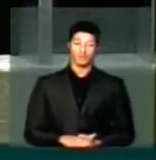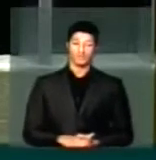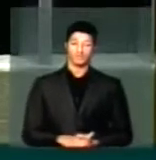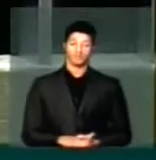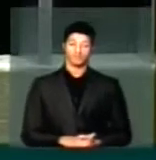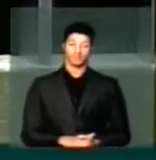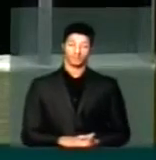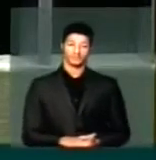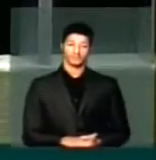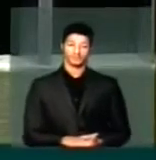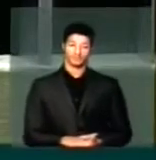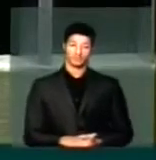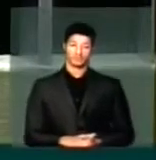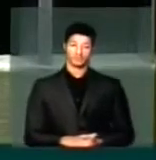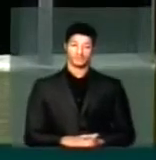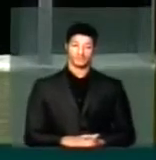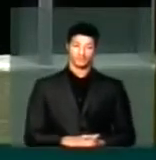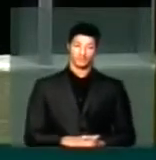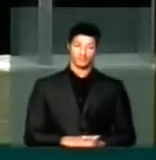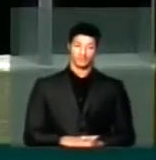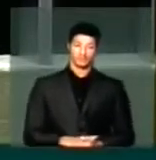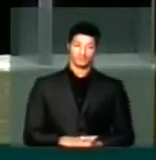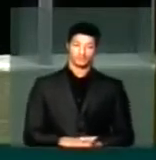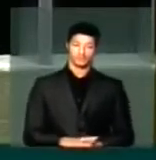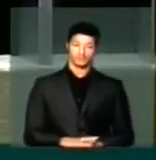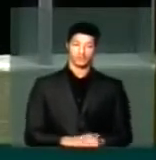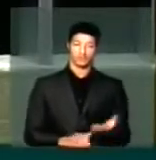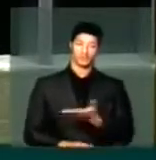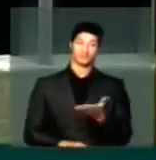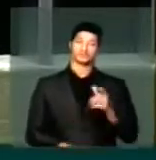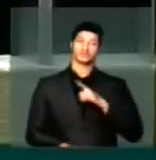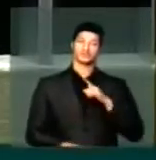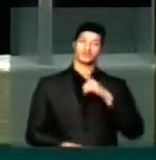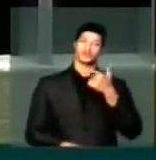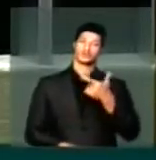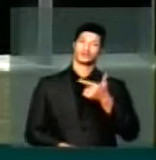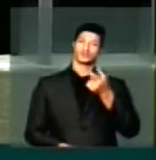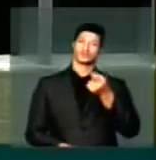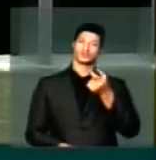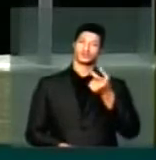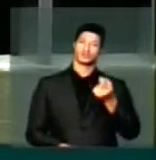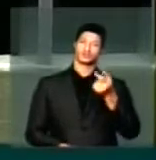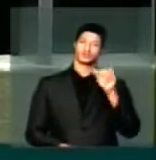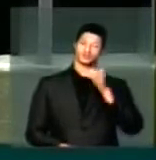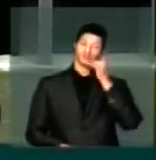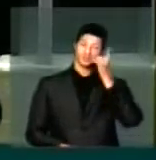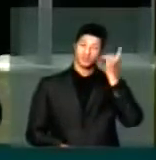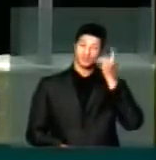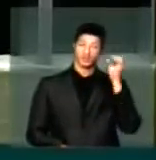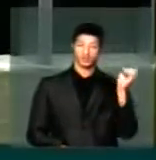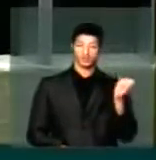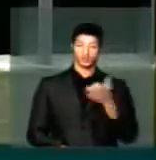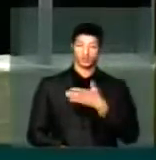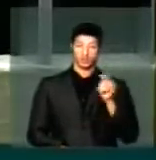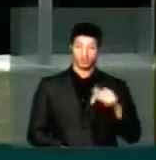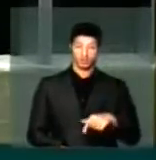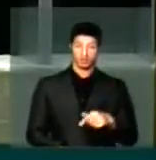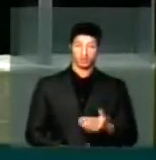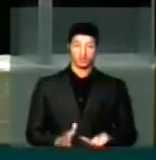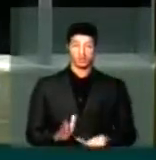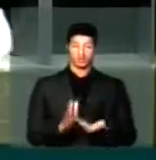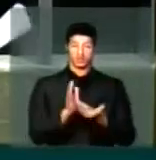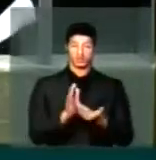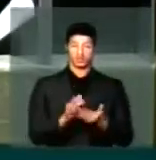para concluir, nós temos 200 deputados novatos aqui nessa